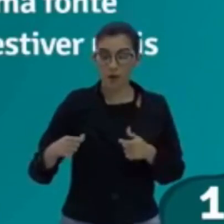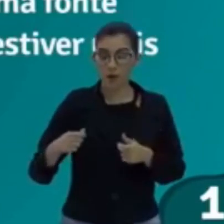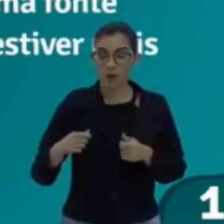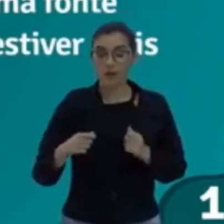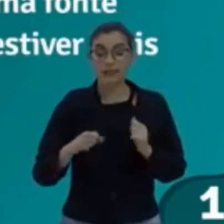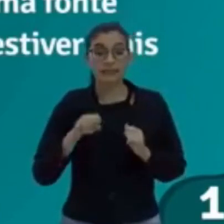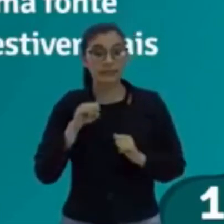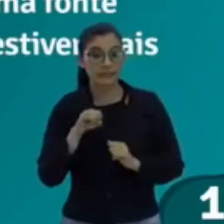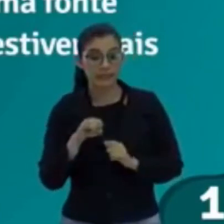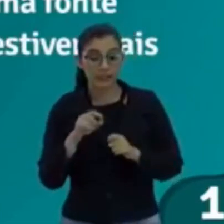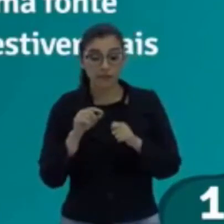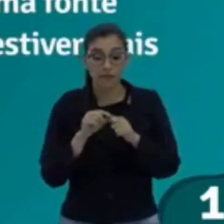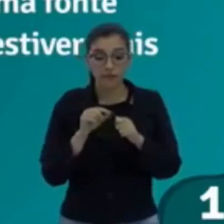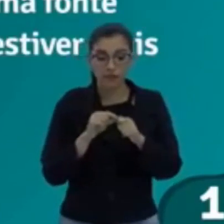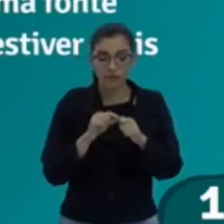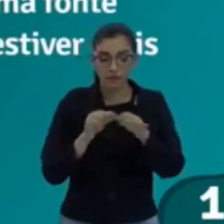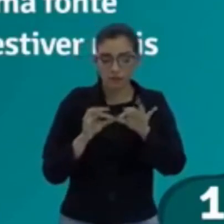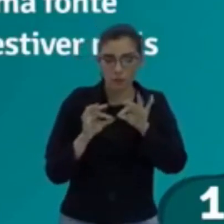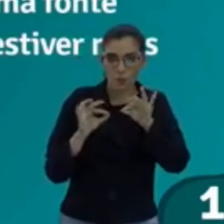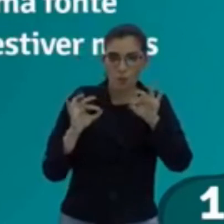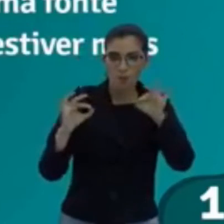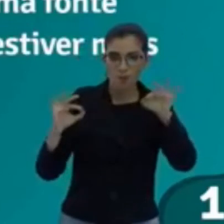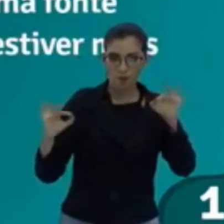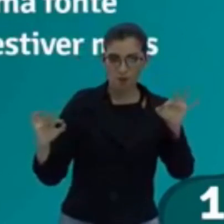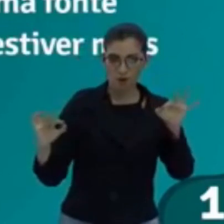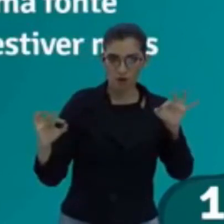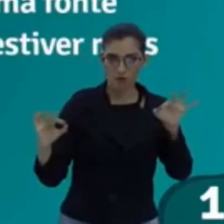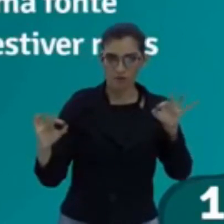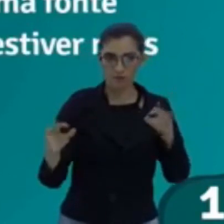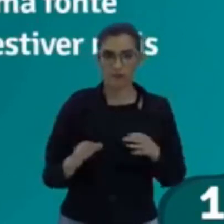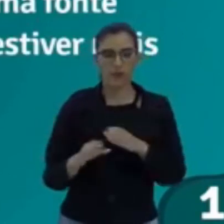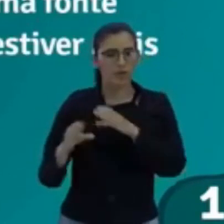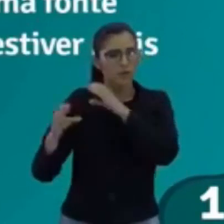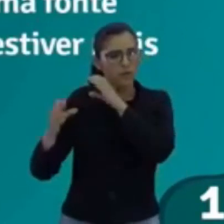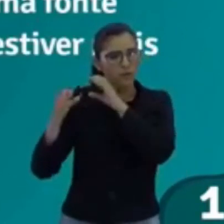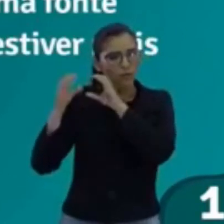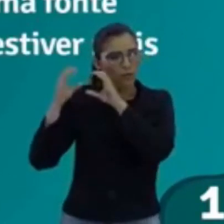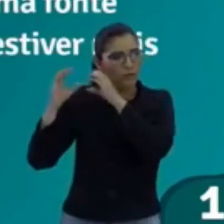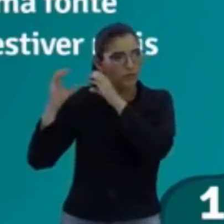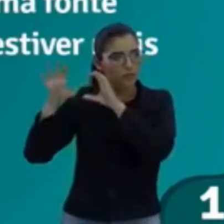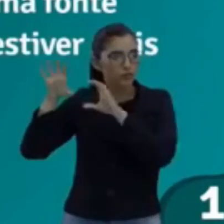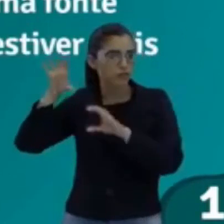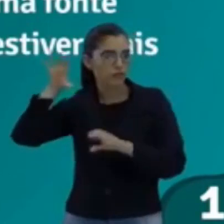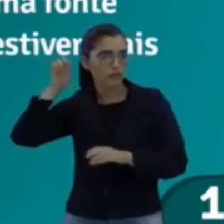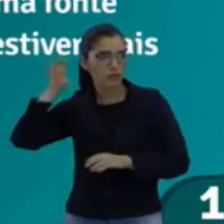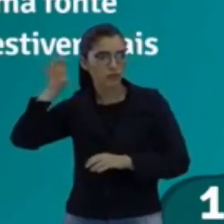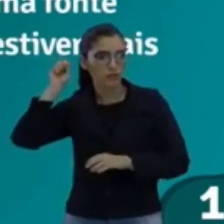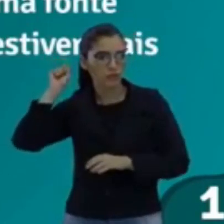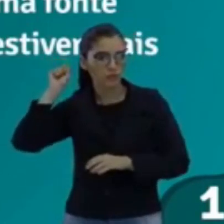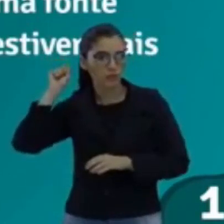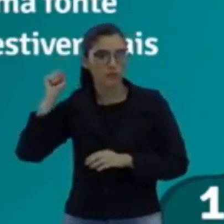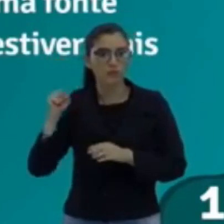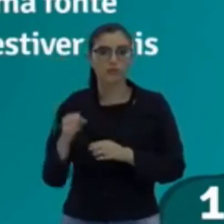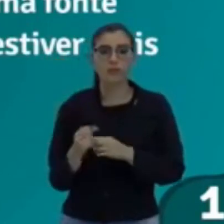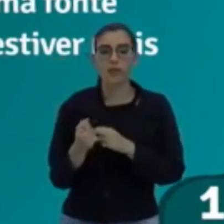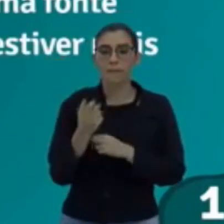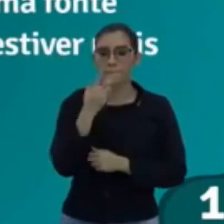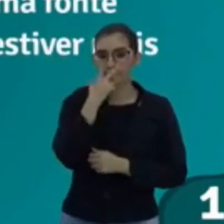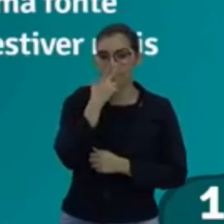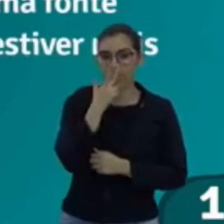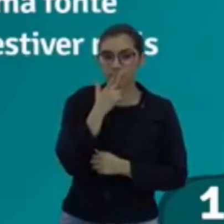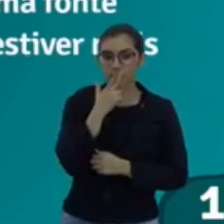Com o som acontece, mais ou menos, a mesma coisa. O que uma fonte sonora faz é